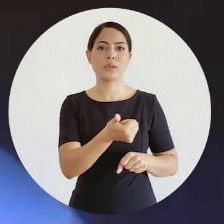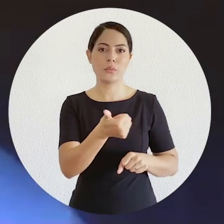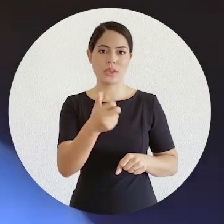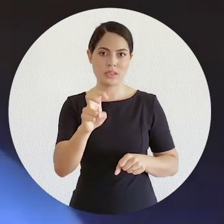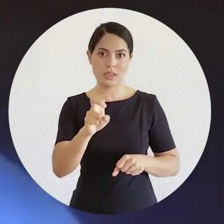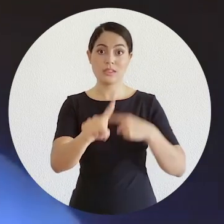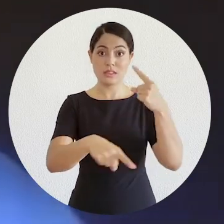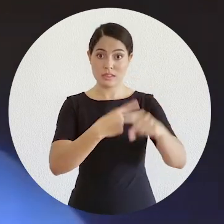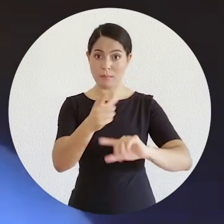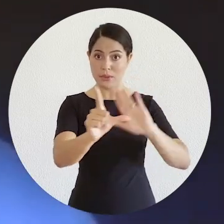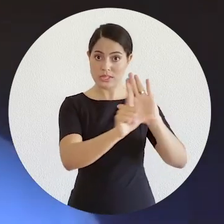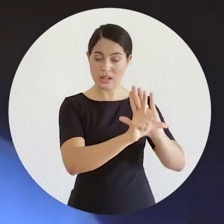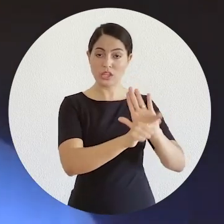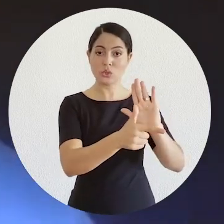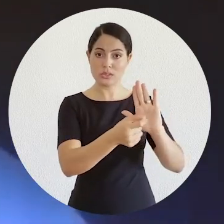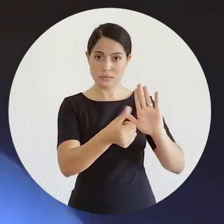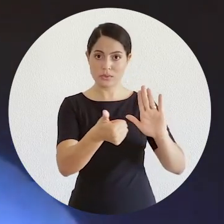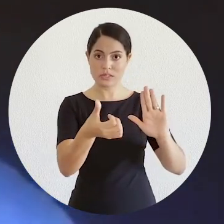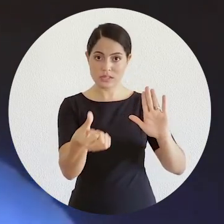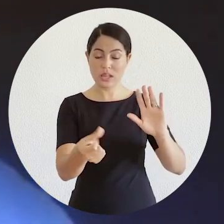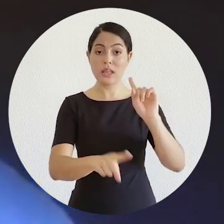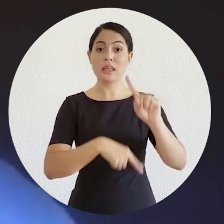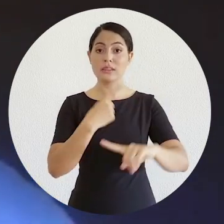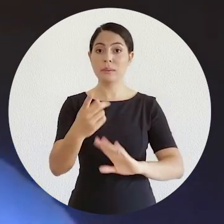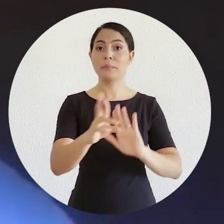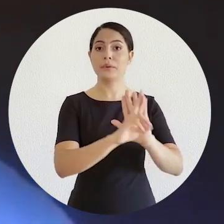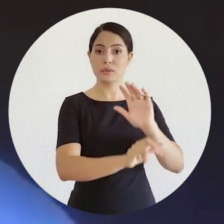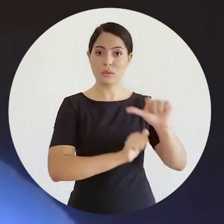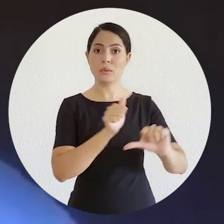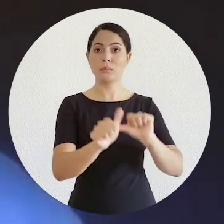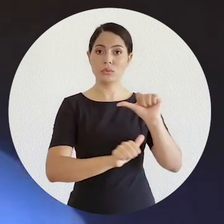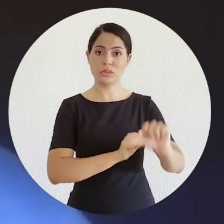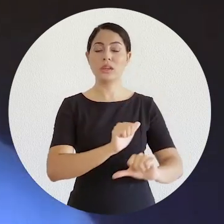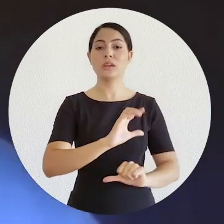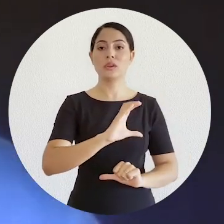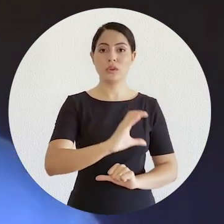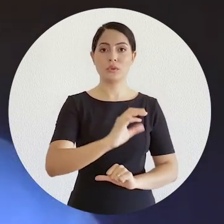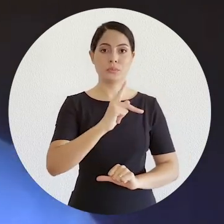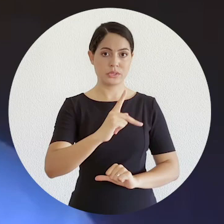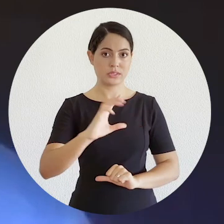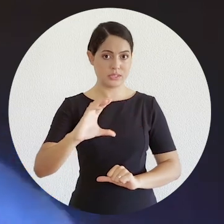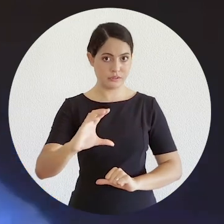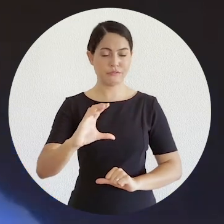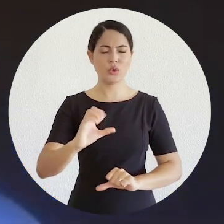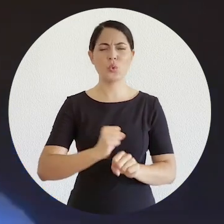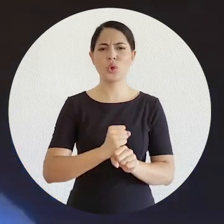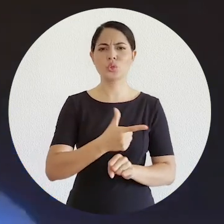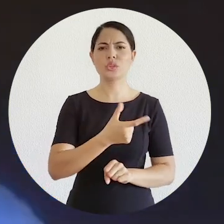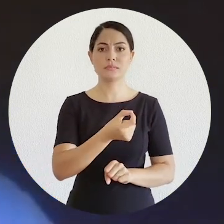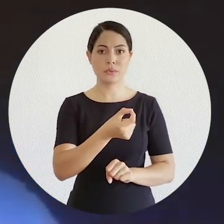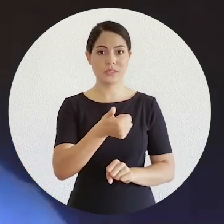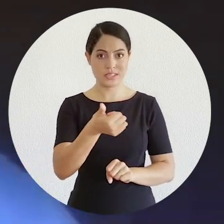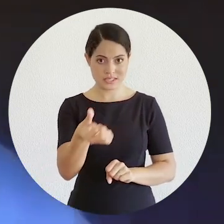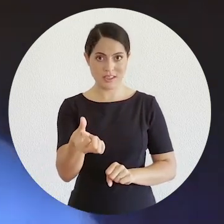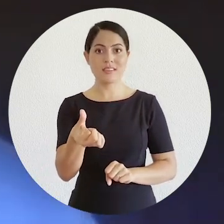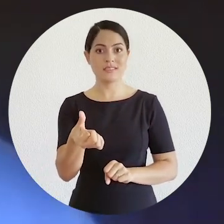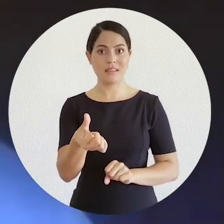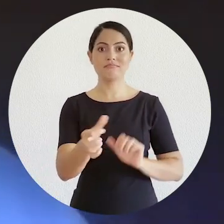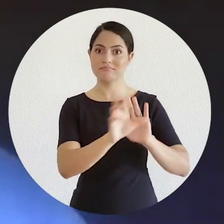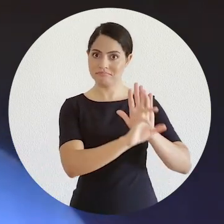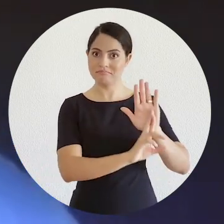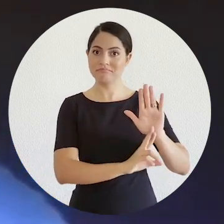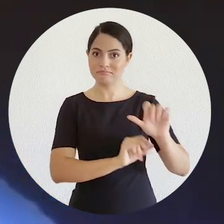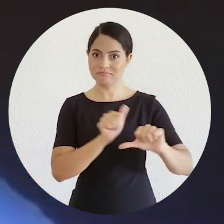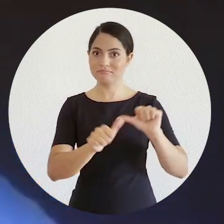vigor com a lei da mediação em 2016 e com a reforma do Código de Processo Civil também, ganhando fôlego em